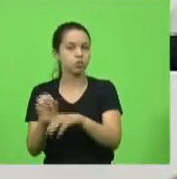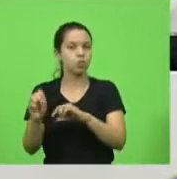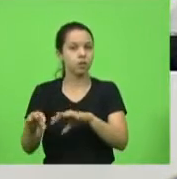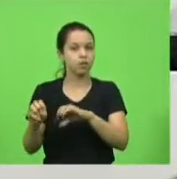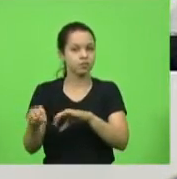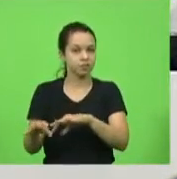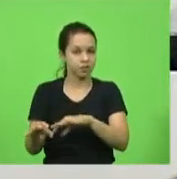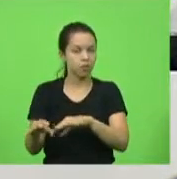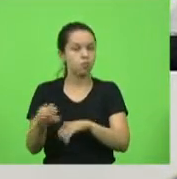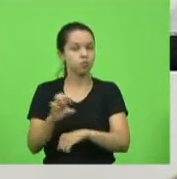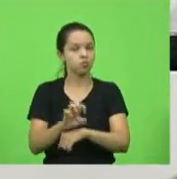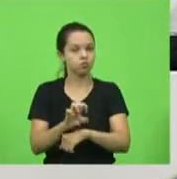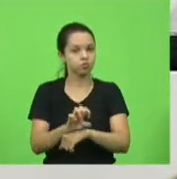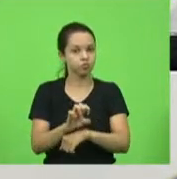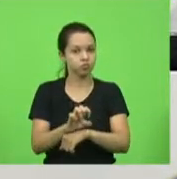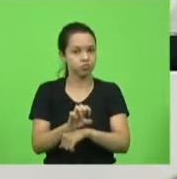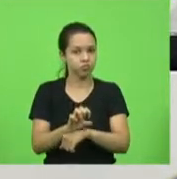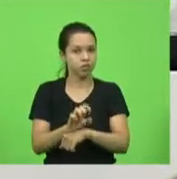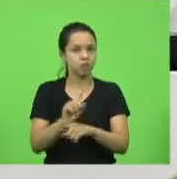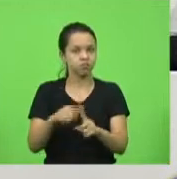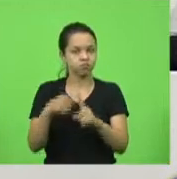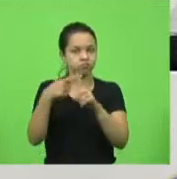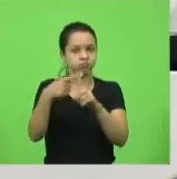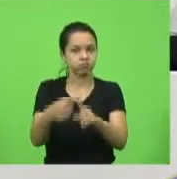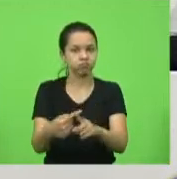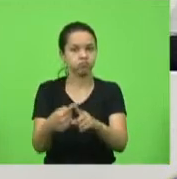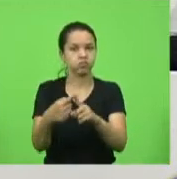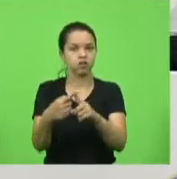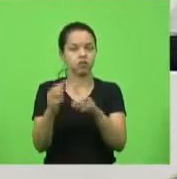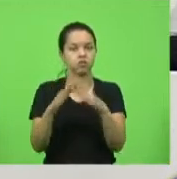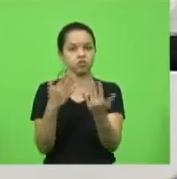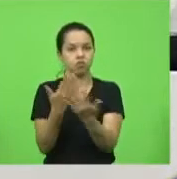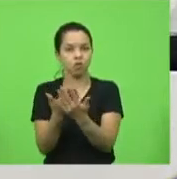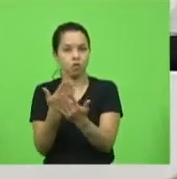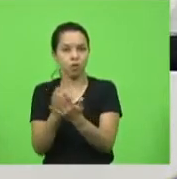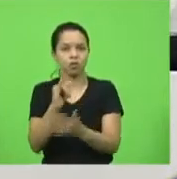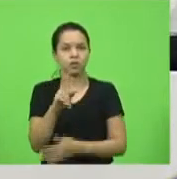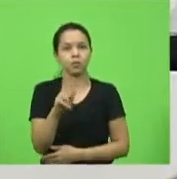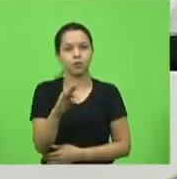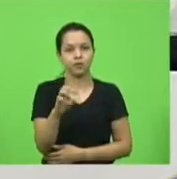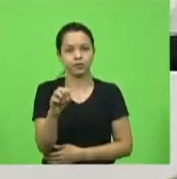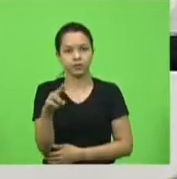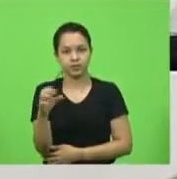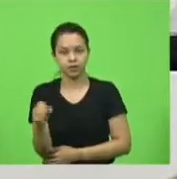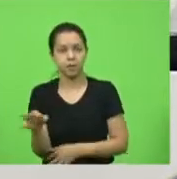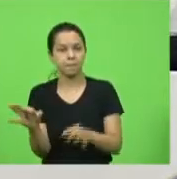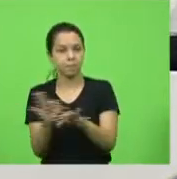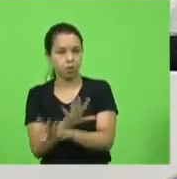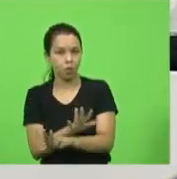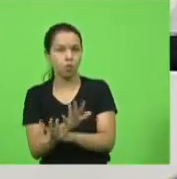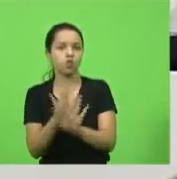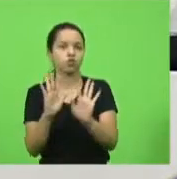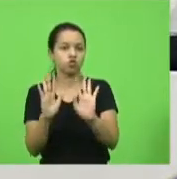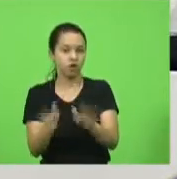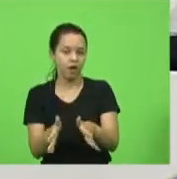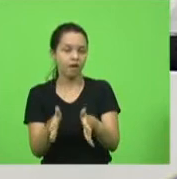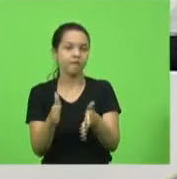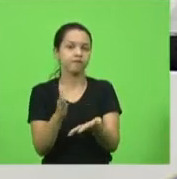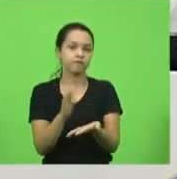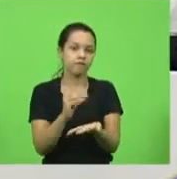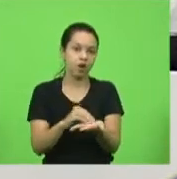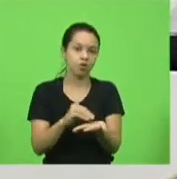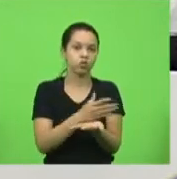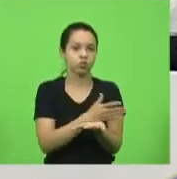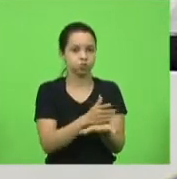do aditivo da escola da Itopavazinha, que está pronta, falta o mobiliário, para ser inaugurada, e da